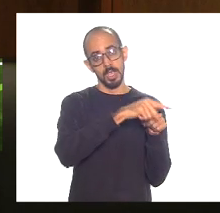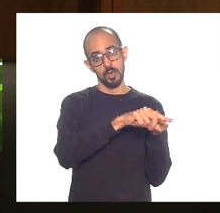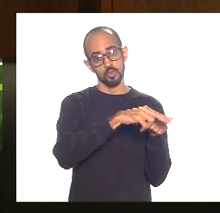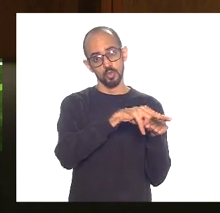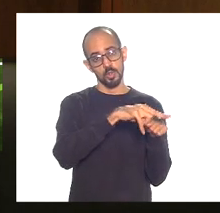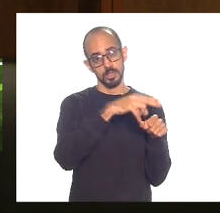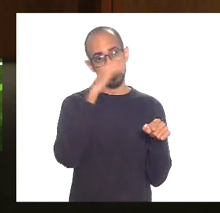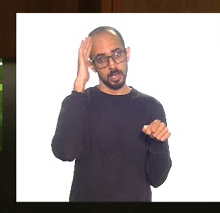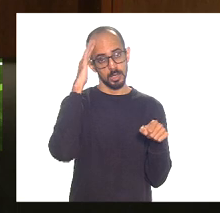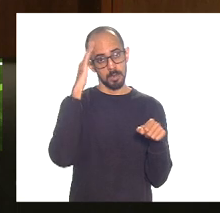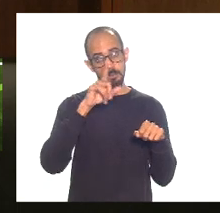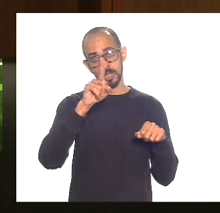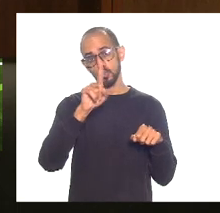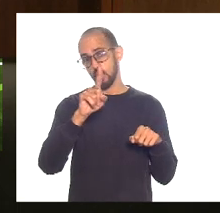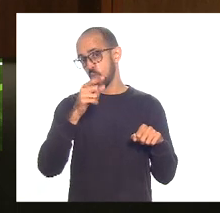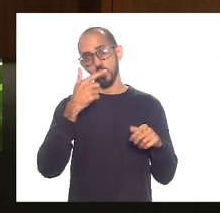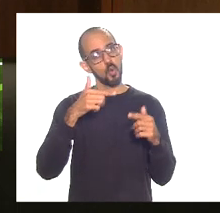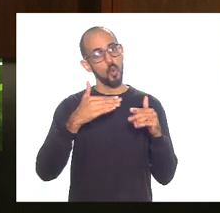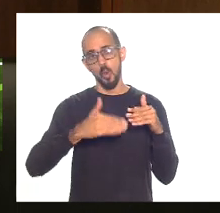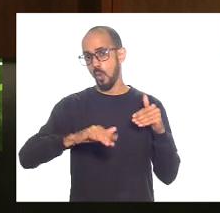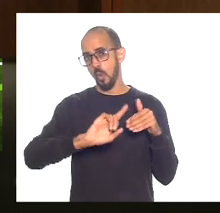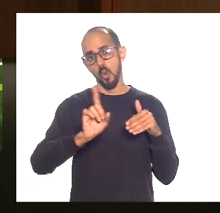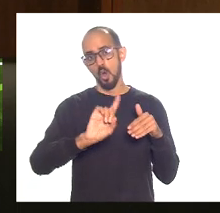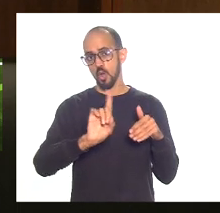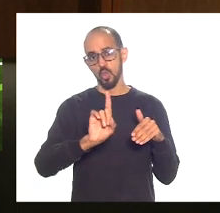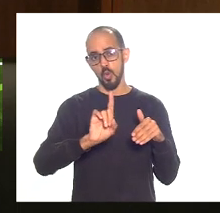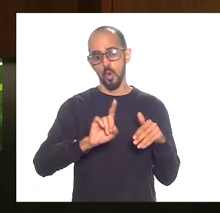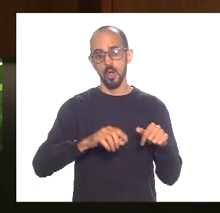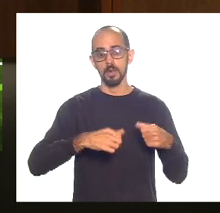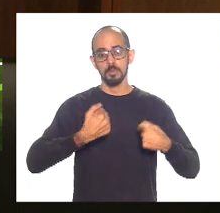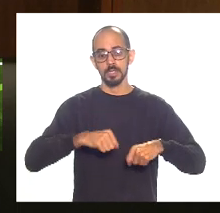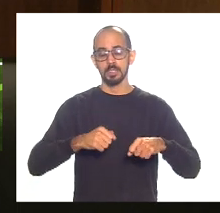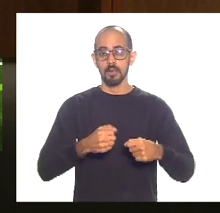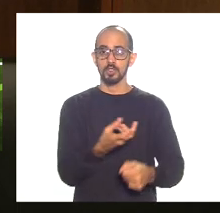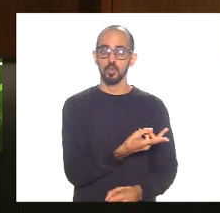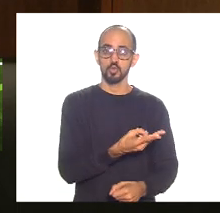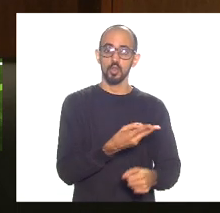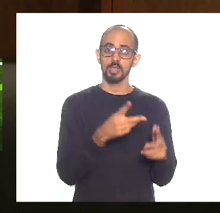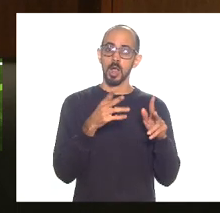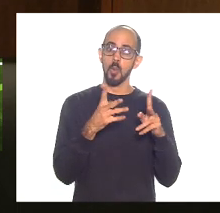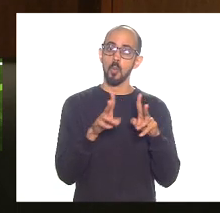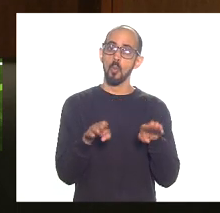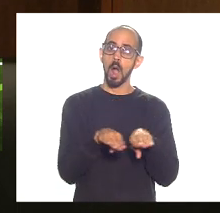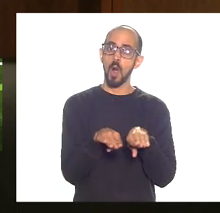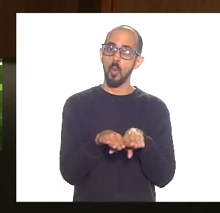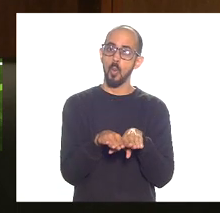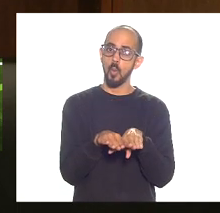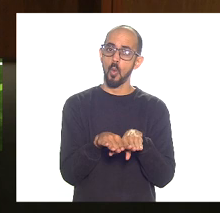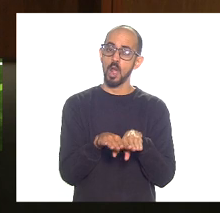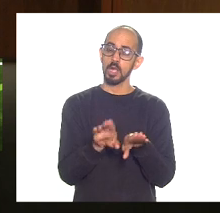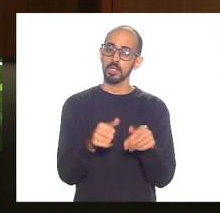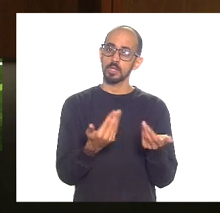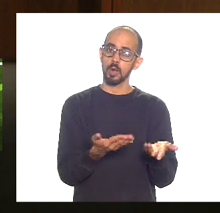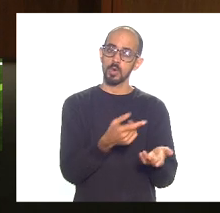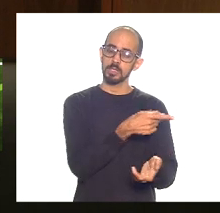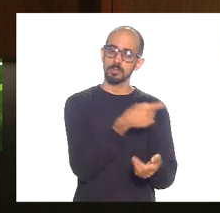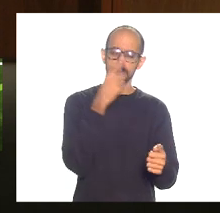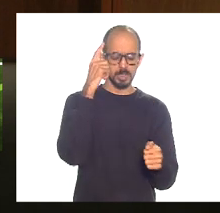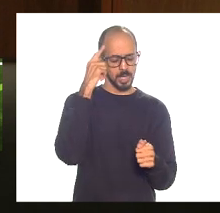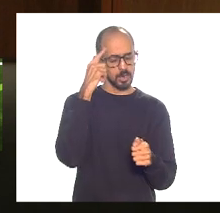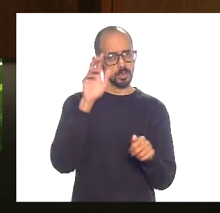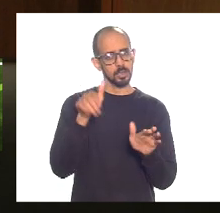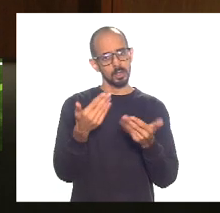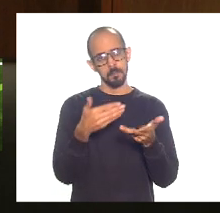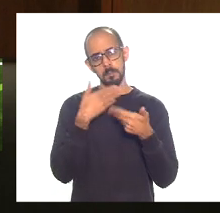não acordou e aí, como não poderia, tinha que ser unânime, eles acharam por bem que a contrapartida não